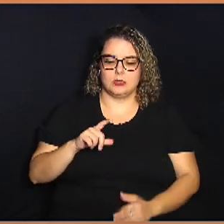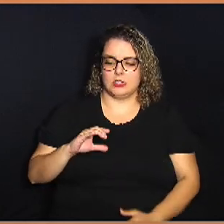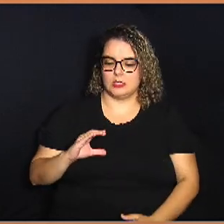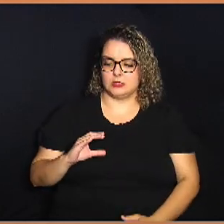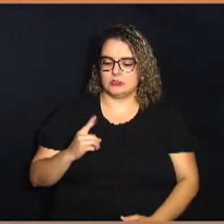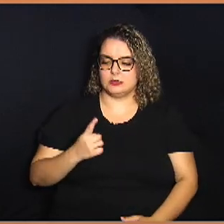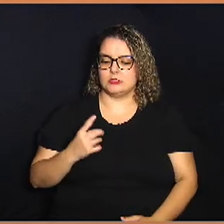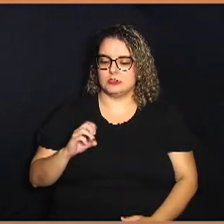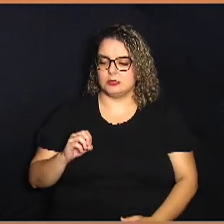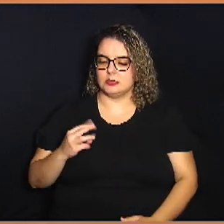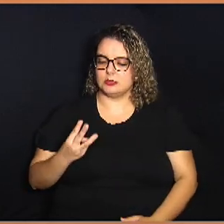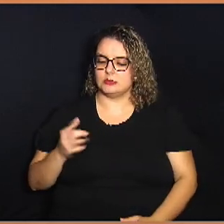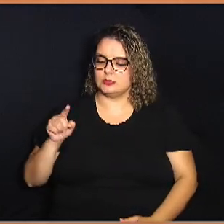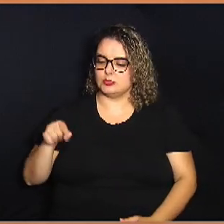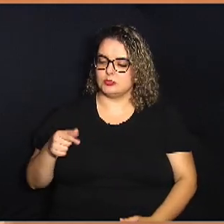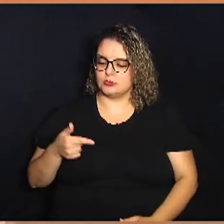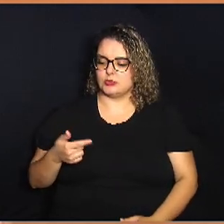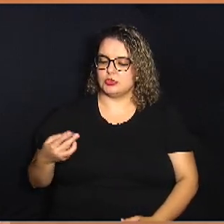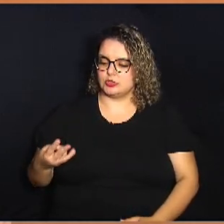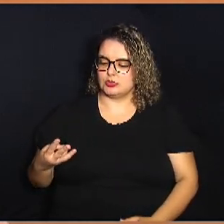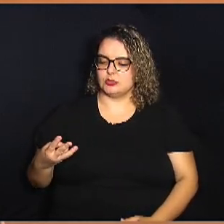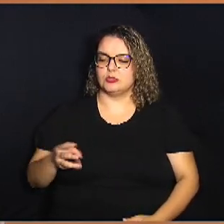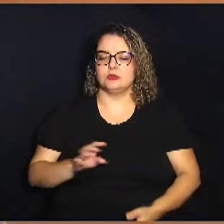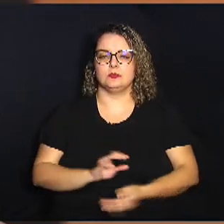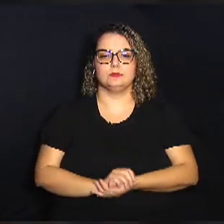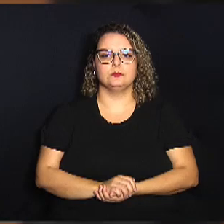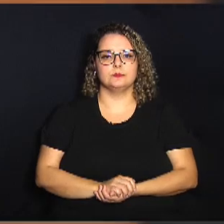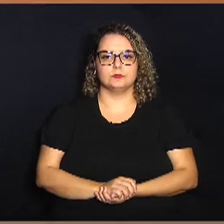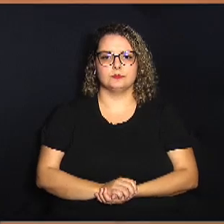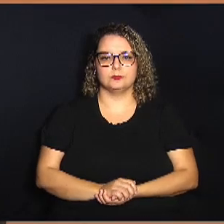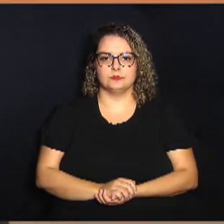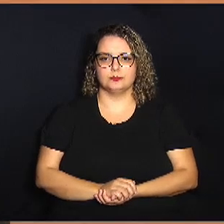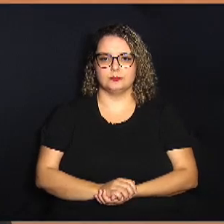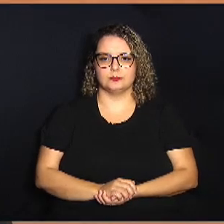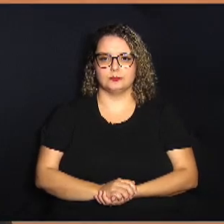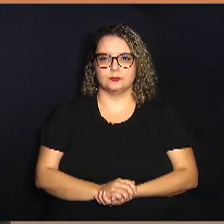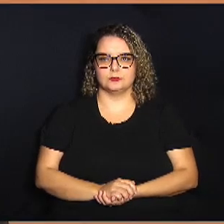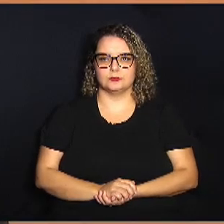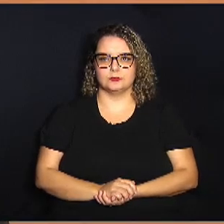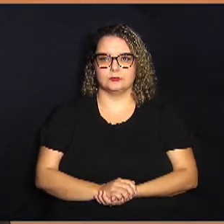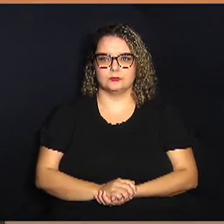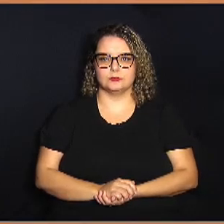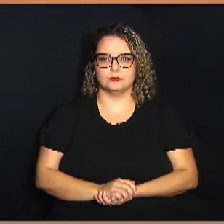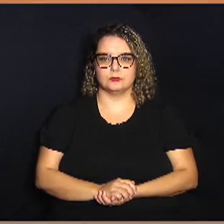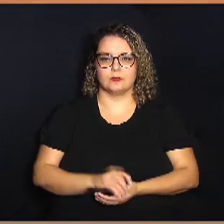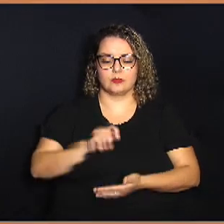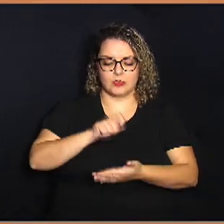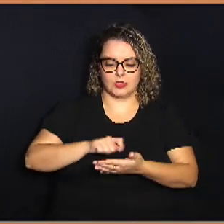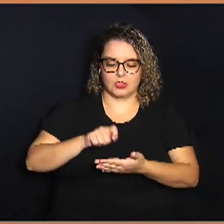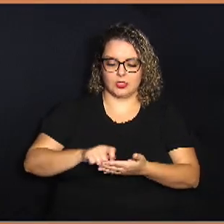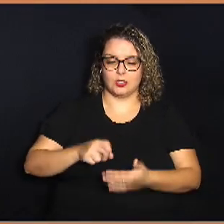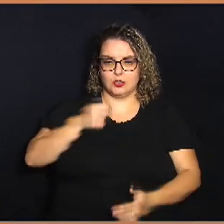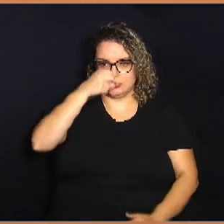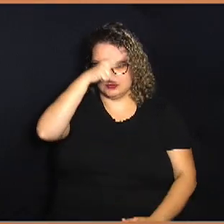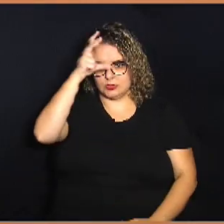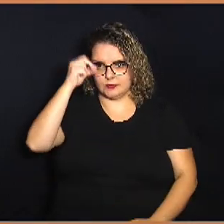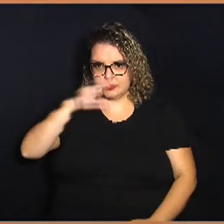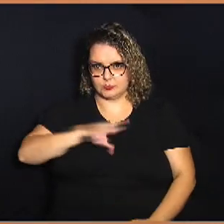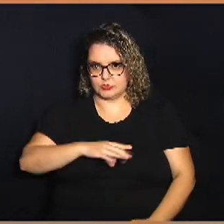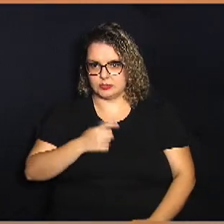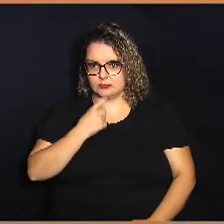103 barra 2023 processo número 239901 de autoria do prefeito municipal